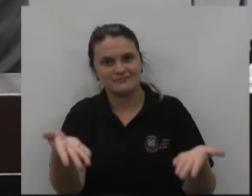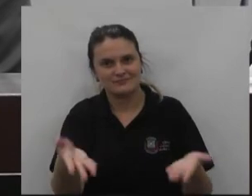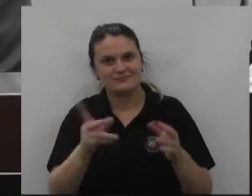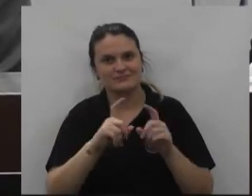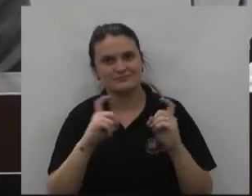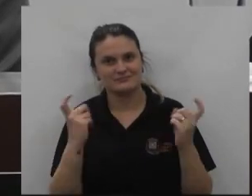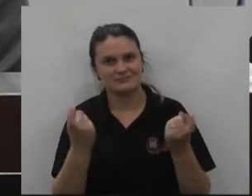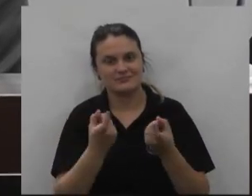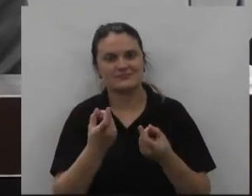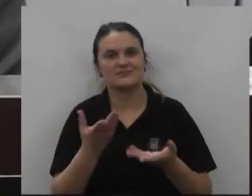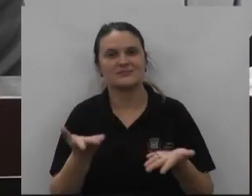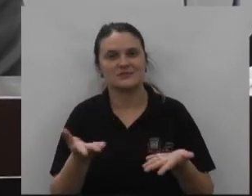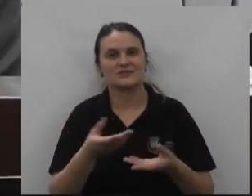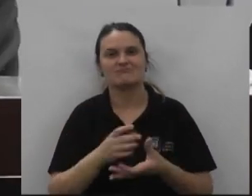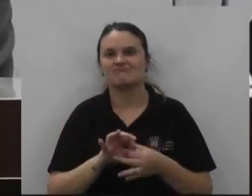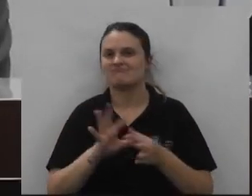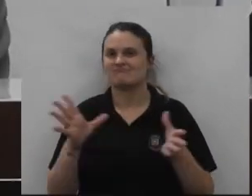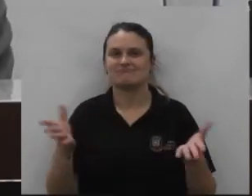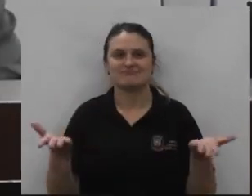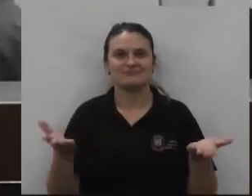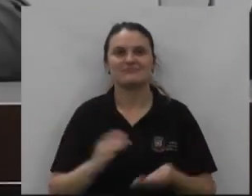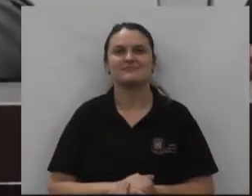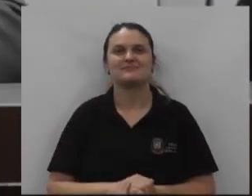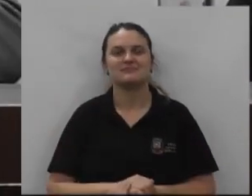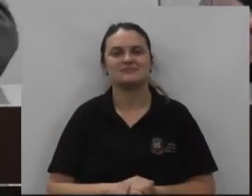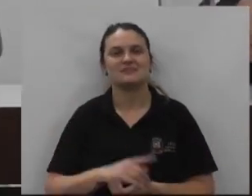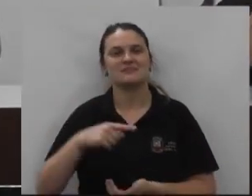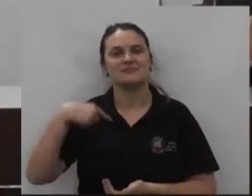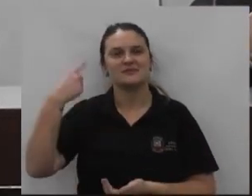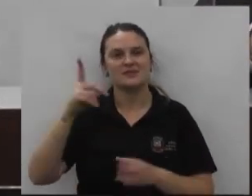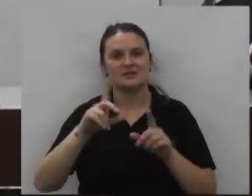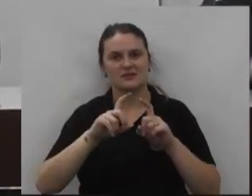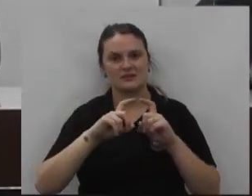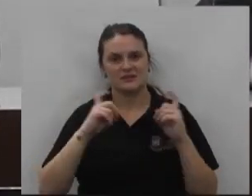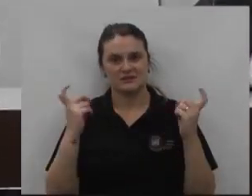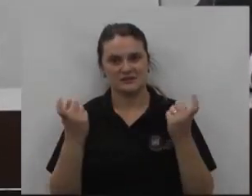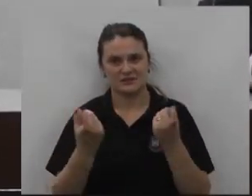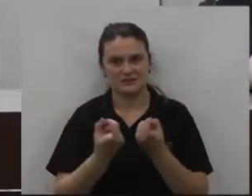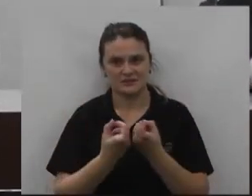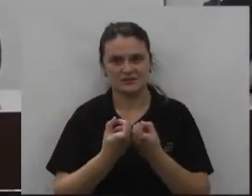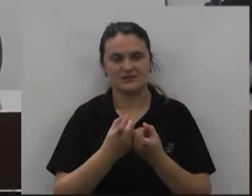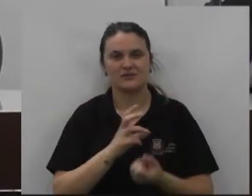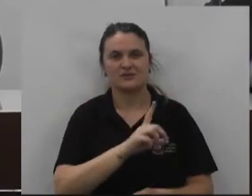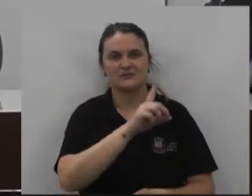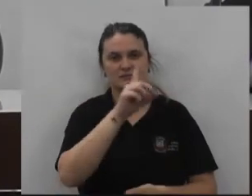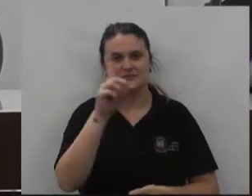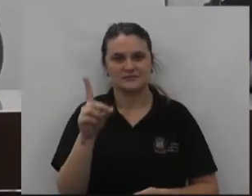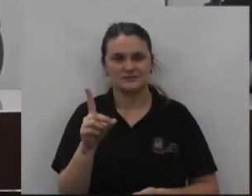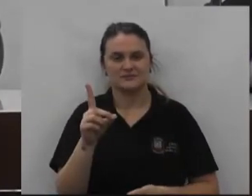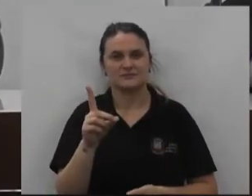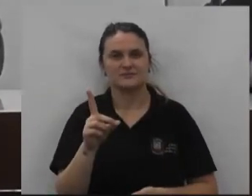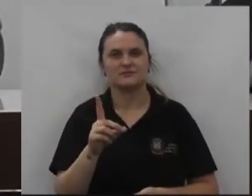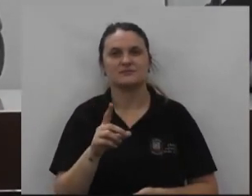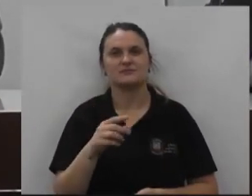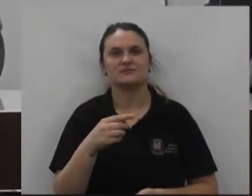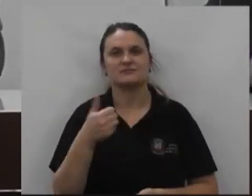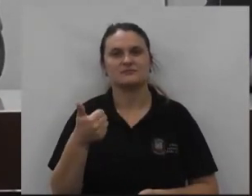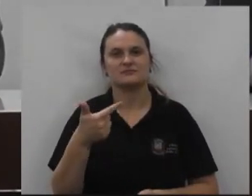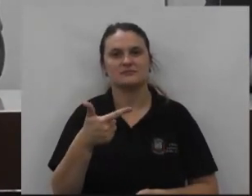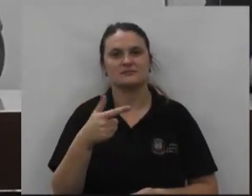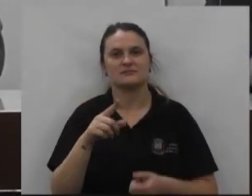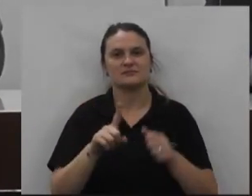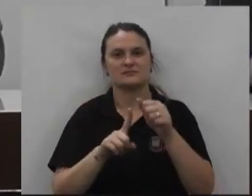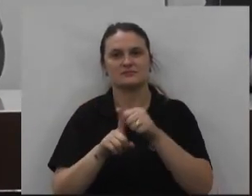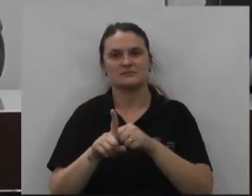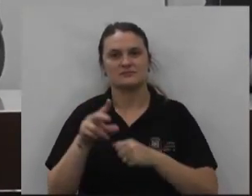e estamos à disposição nossa próxima reunião ordinária vai ser então no dia